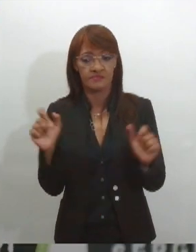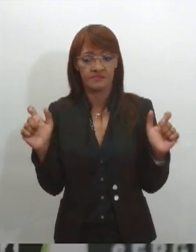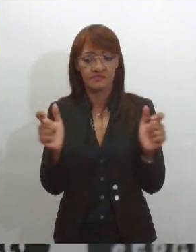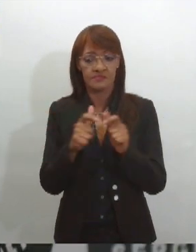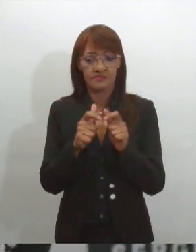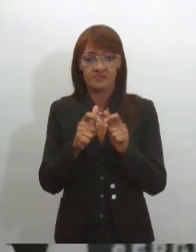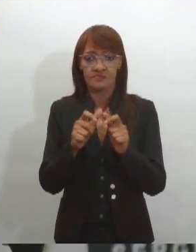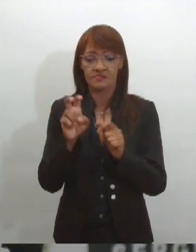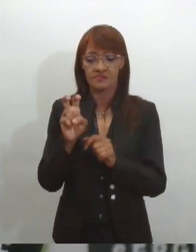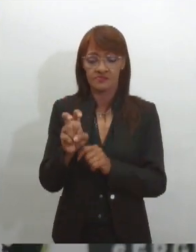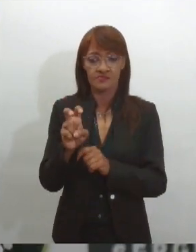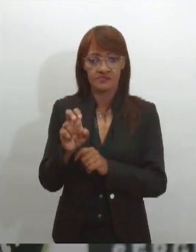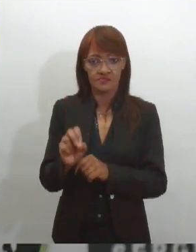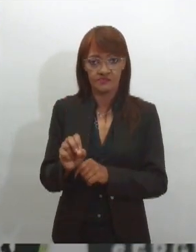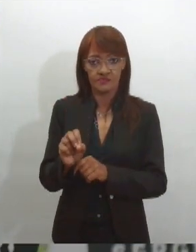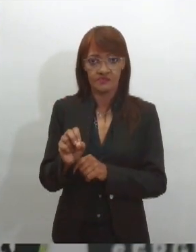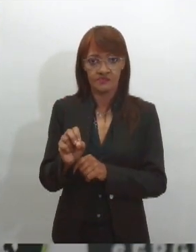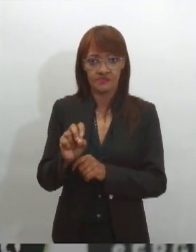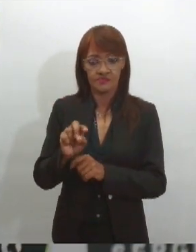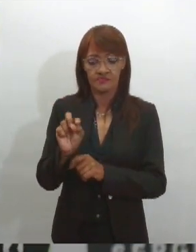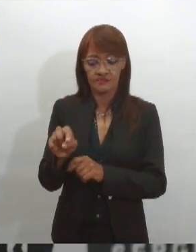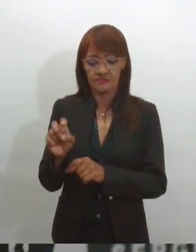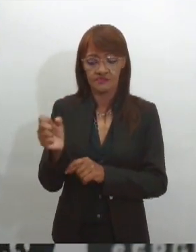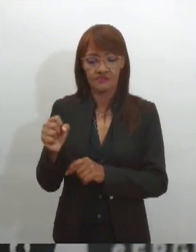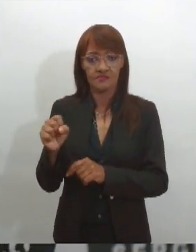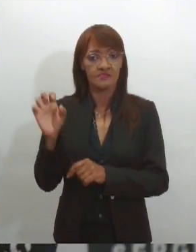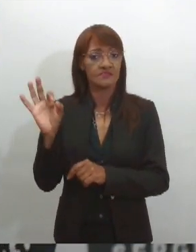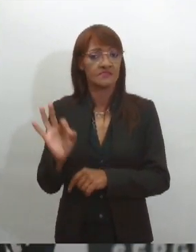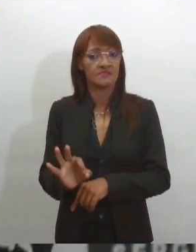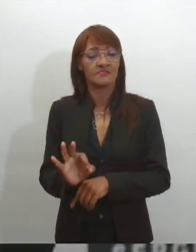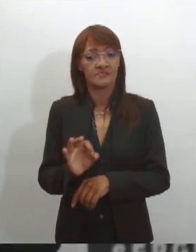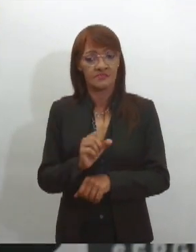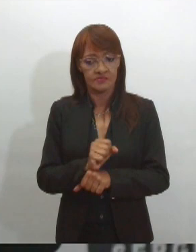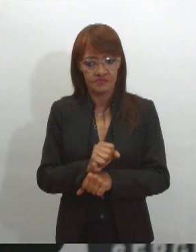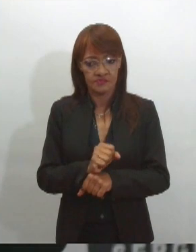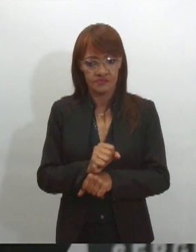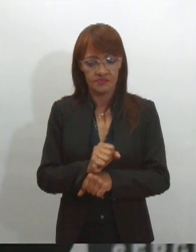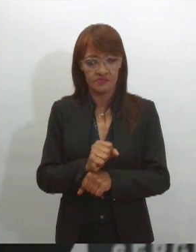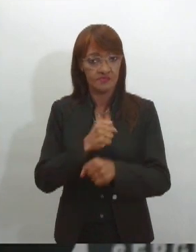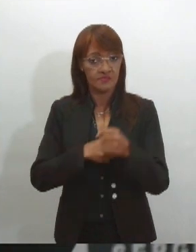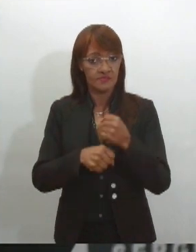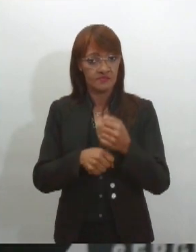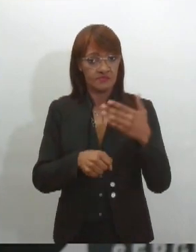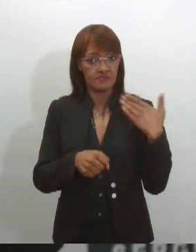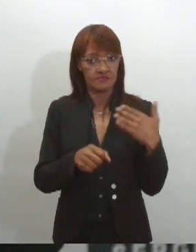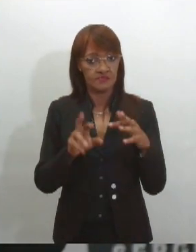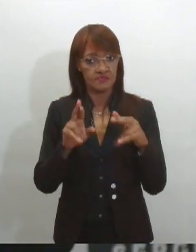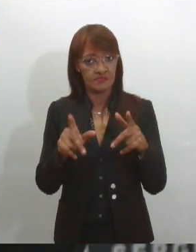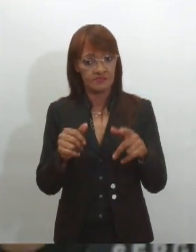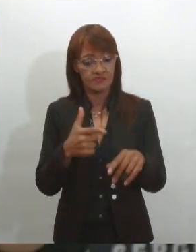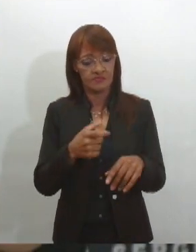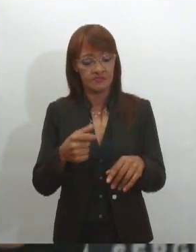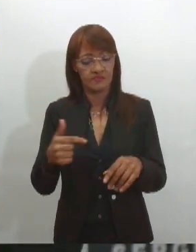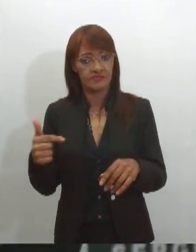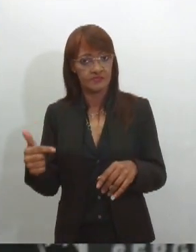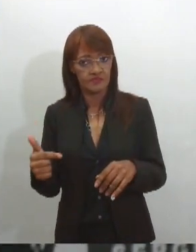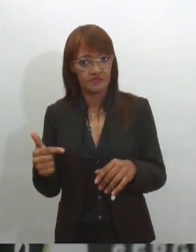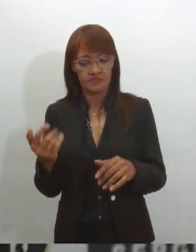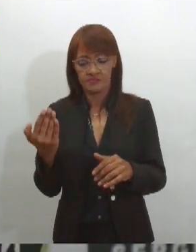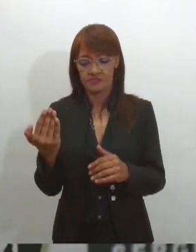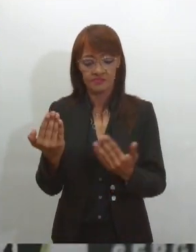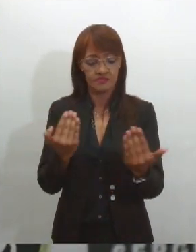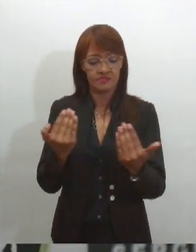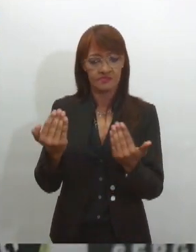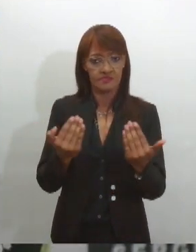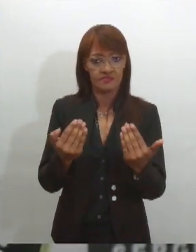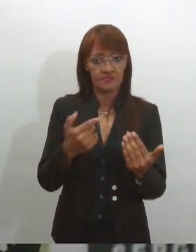no ano de 2023 em relação a 2022. Se compararmos 2023 com